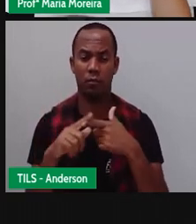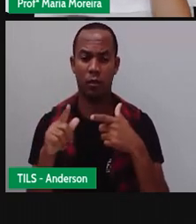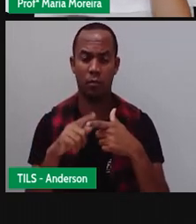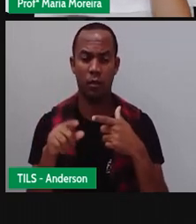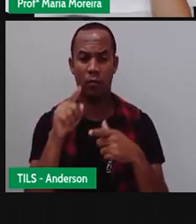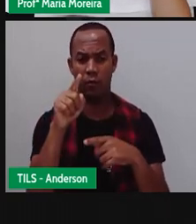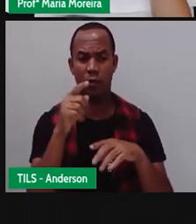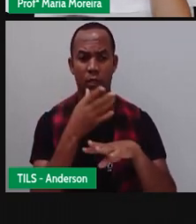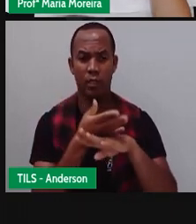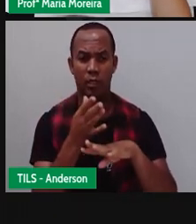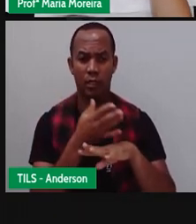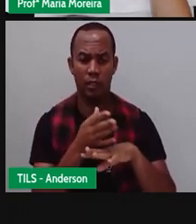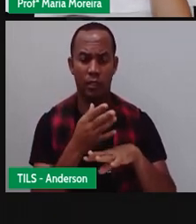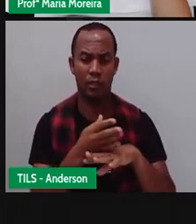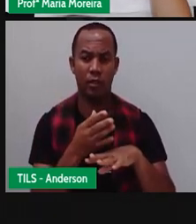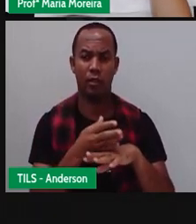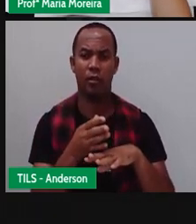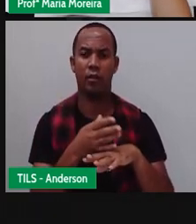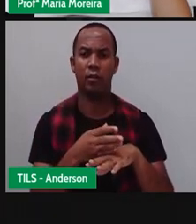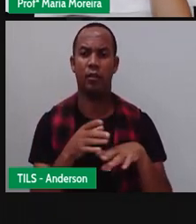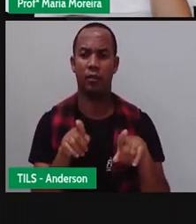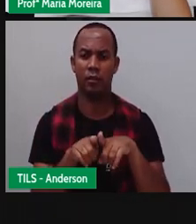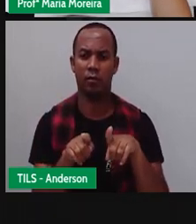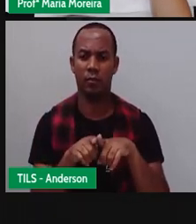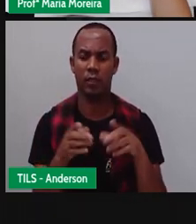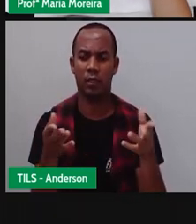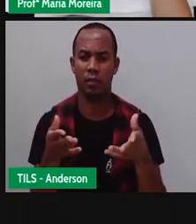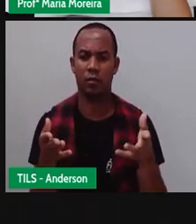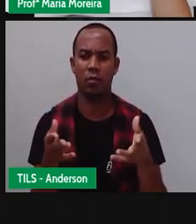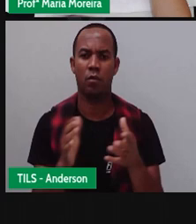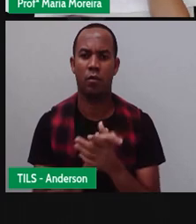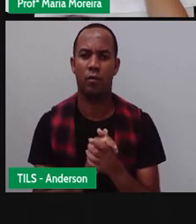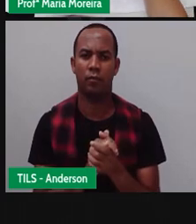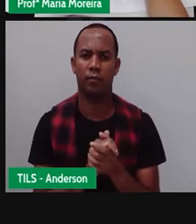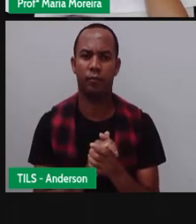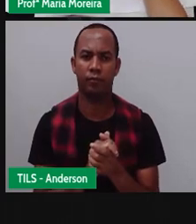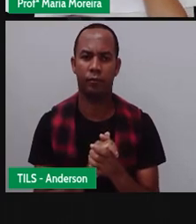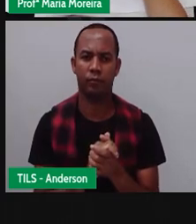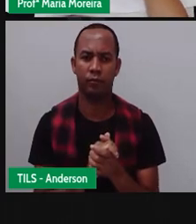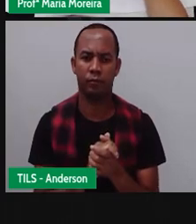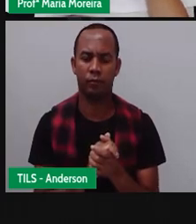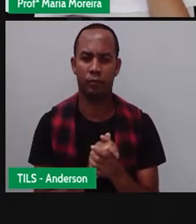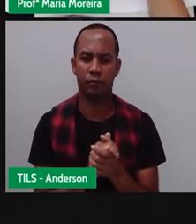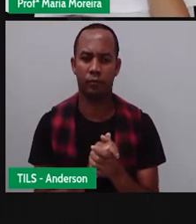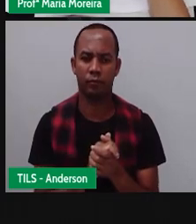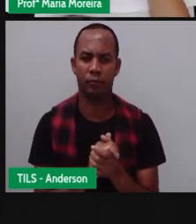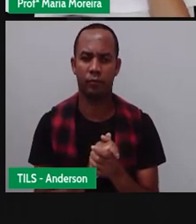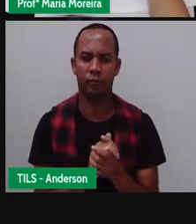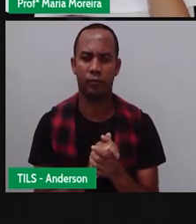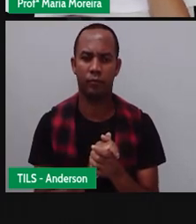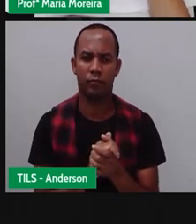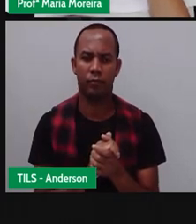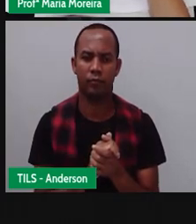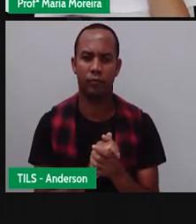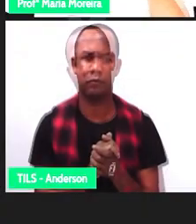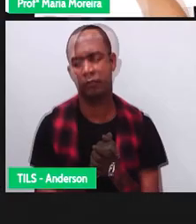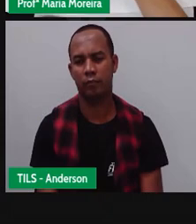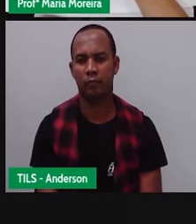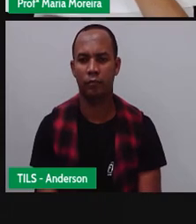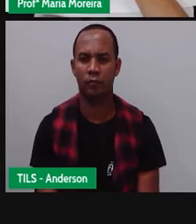treinar agora para poder fazer. Chegou a hora, né, gente? Vamos treinar aí. Vamos ao próximo slide, Pedro. Pode passar.